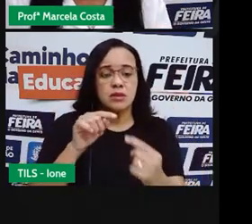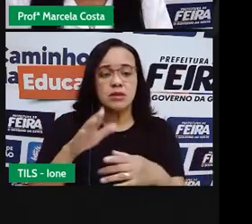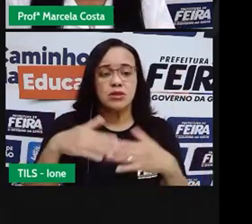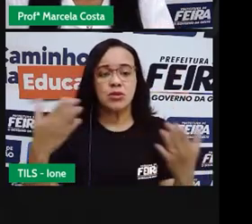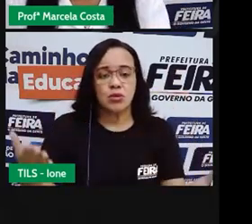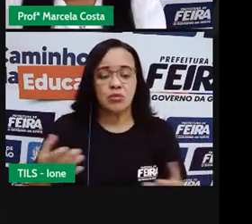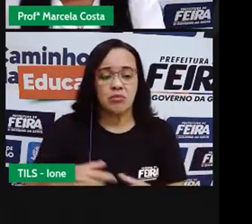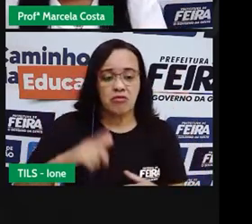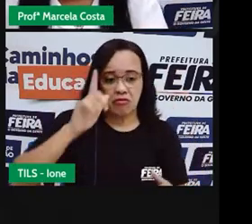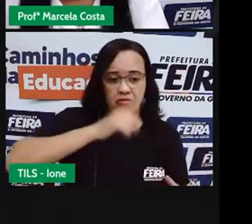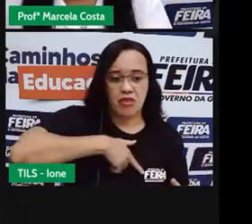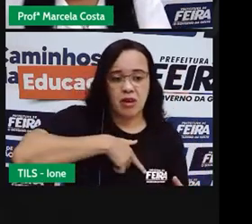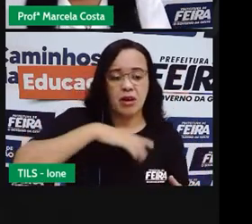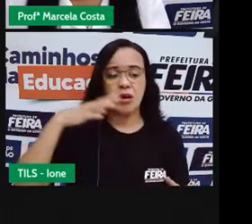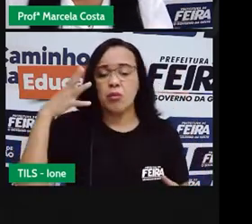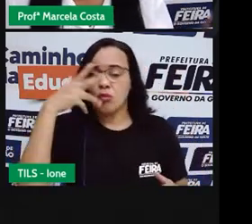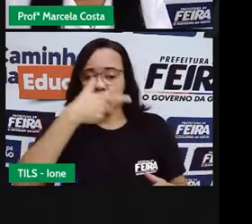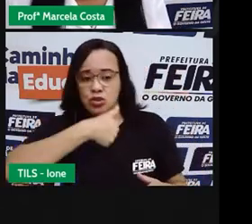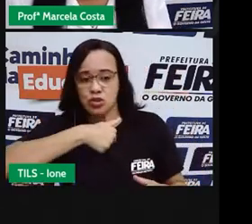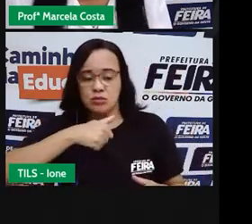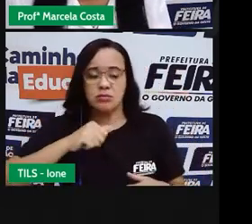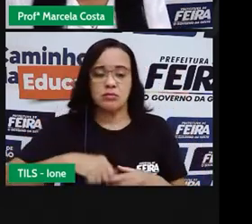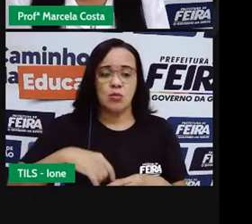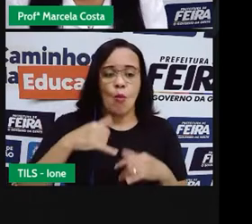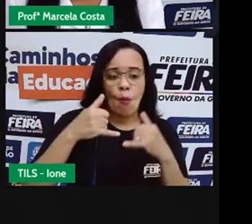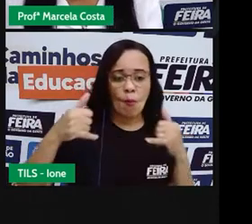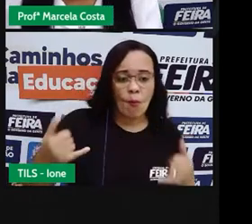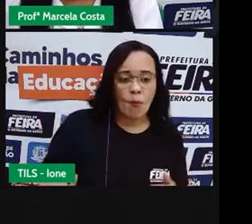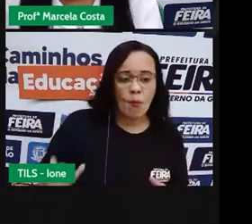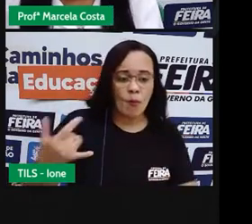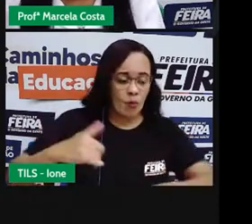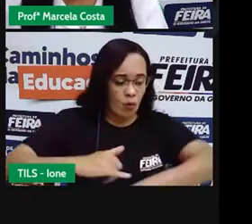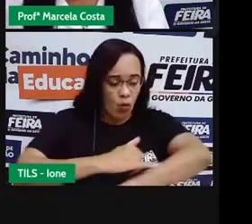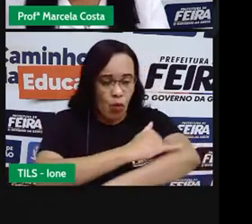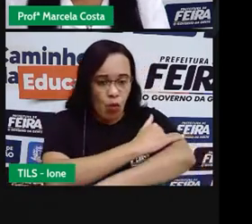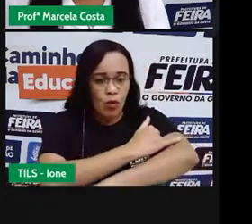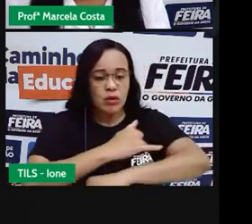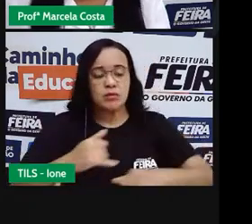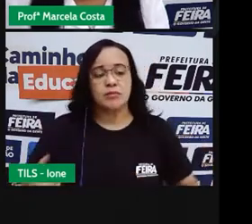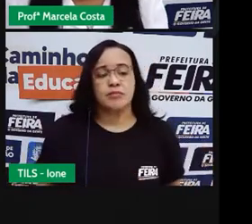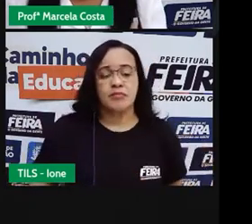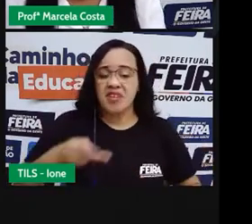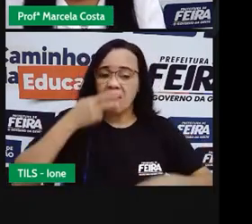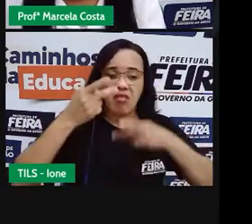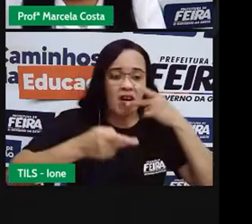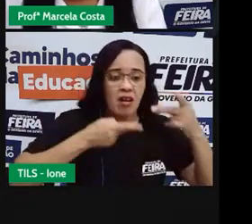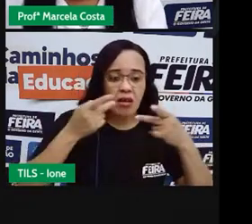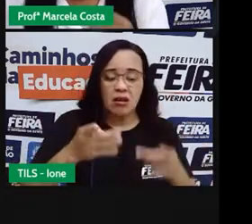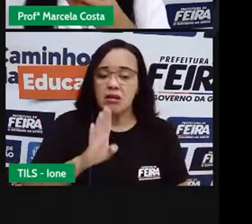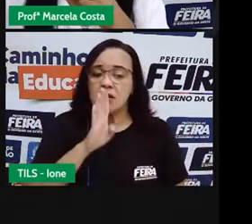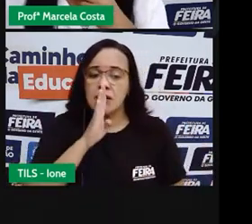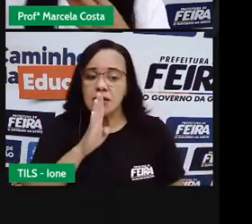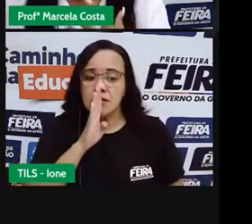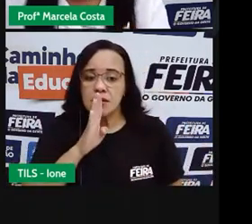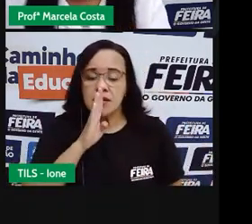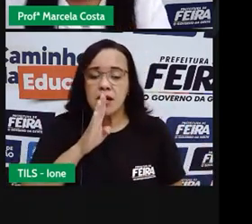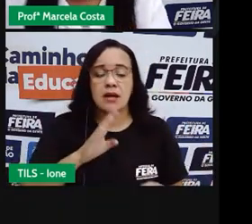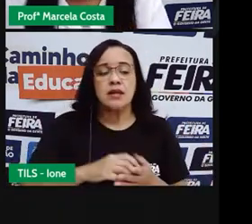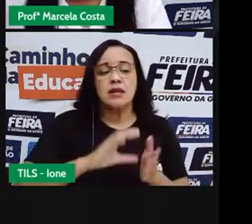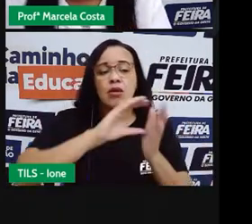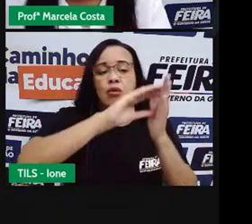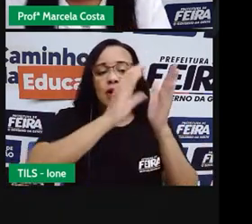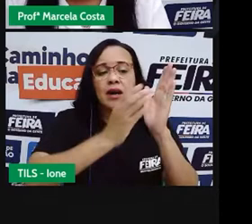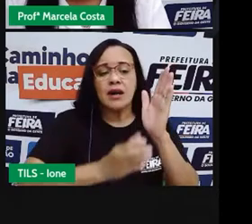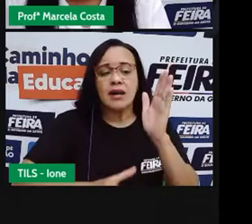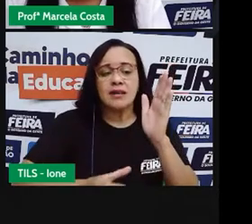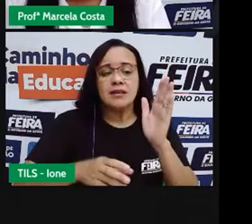Feio, bonito Magro, gordo Falante, calado São características